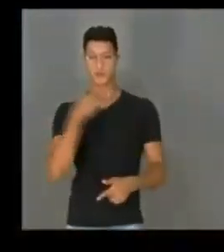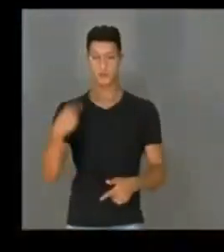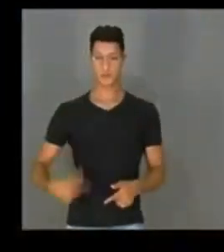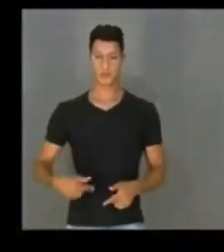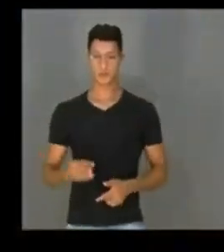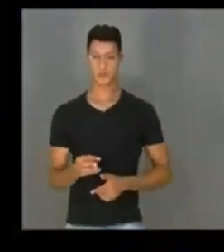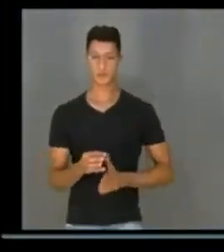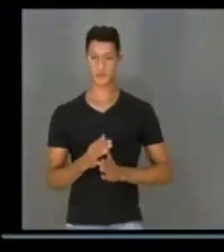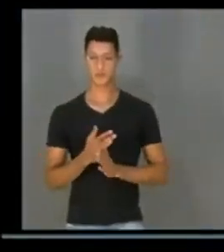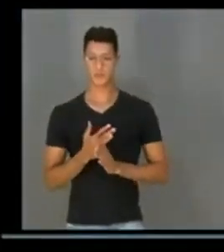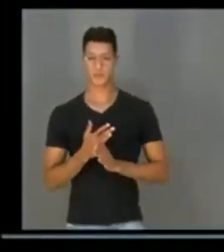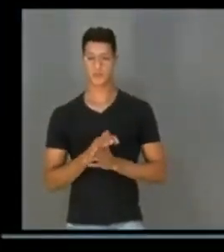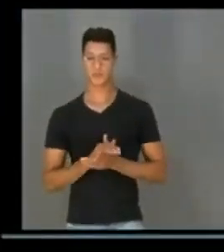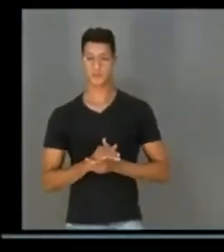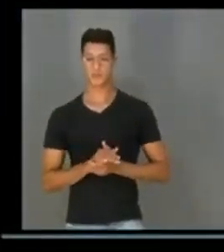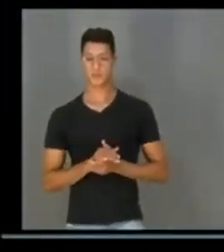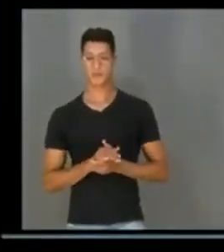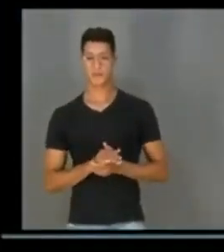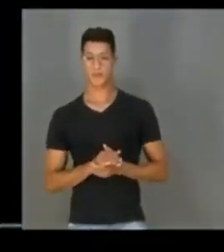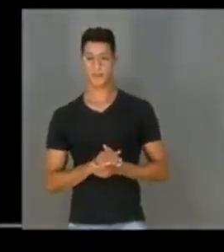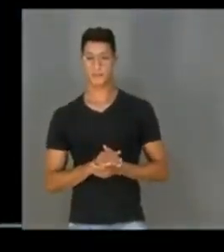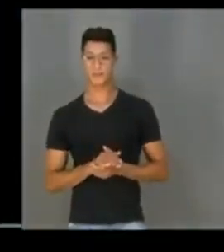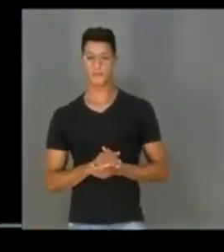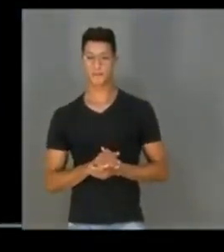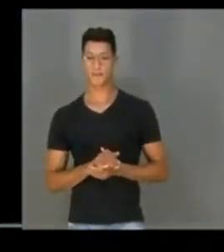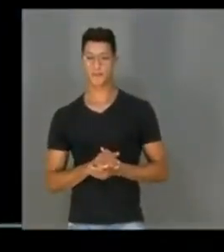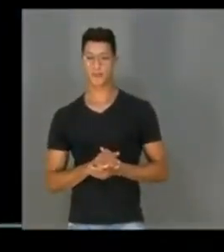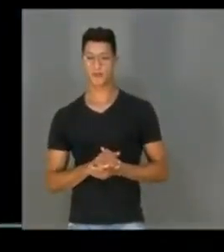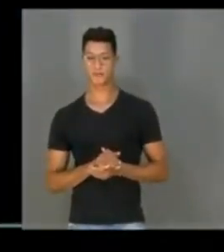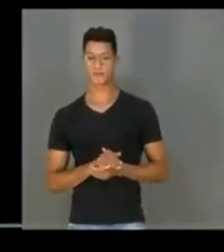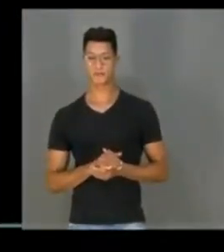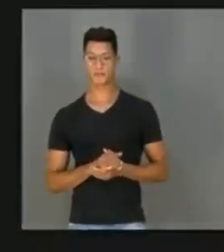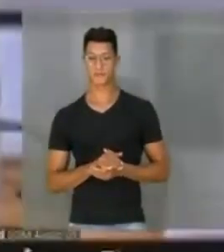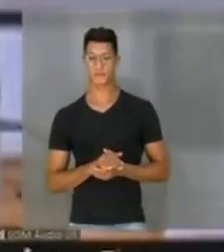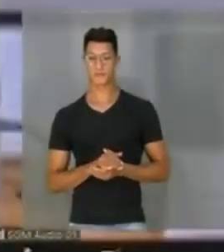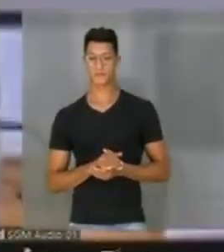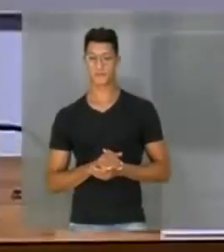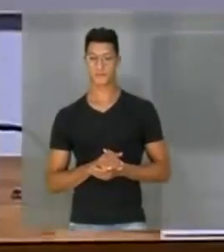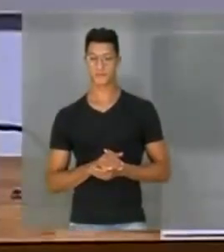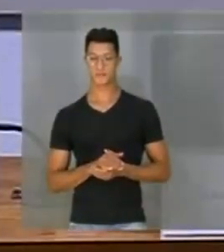e aí Legenda Zanotto